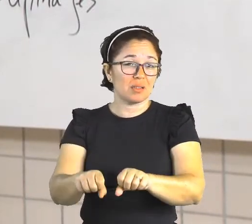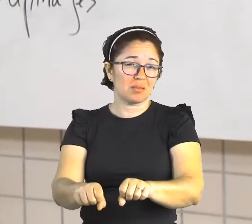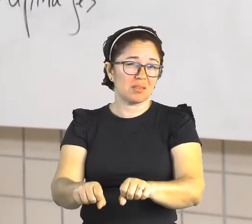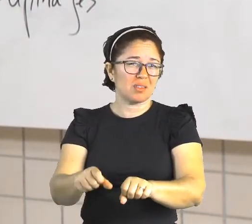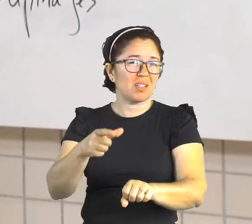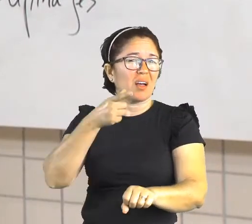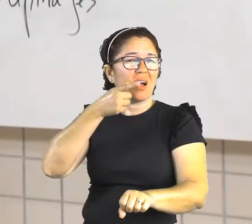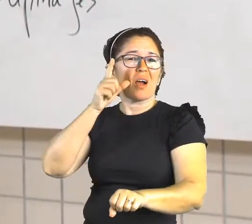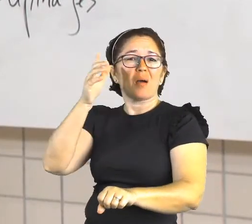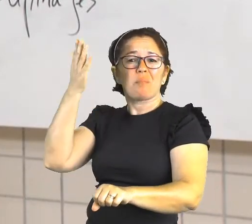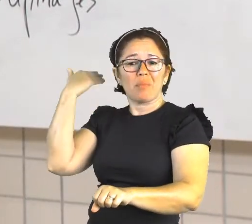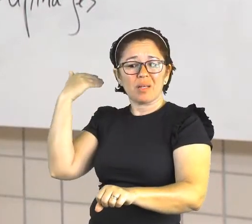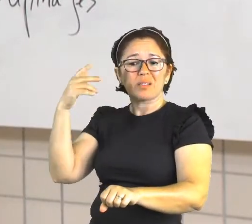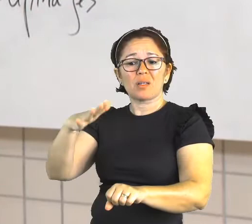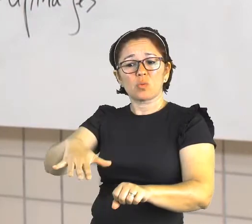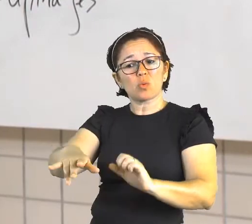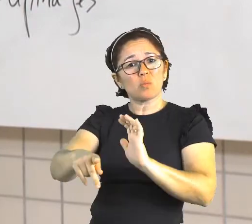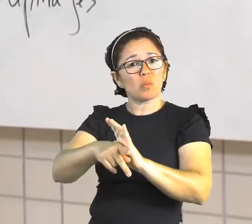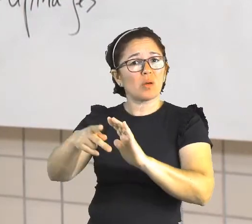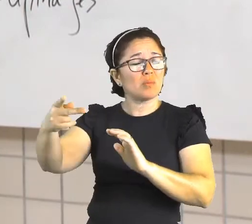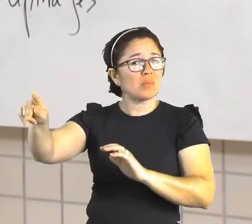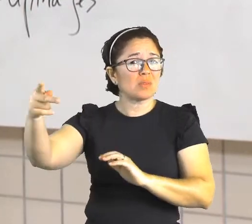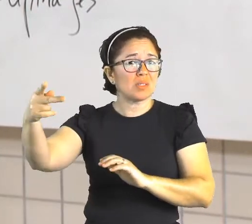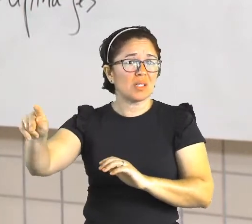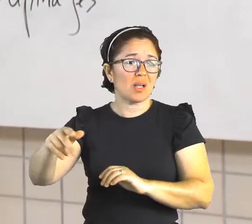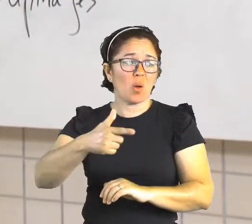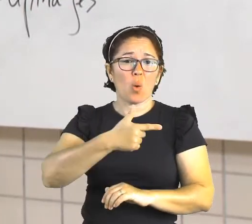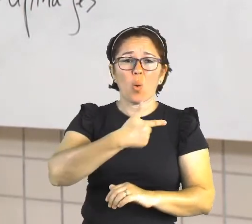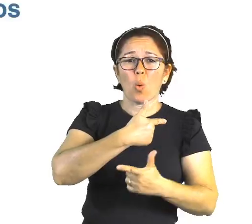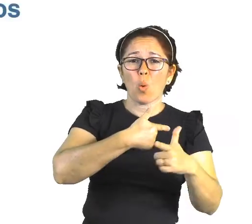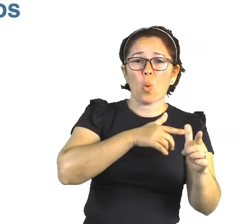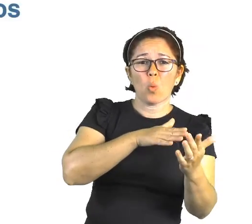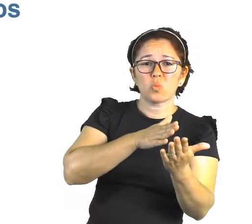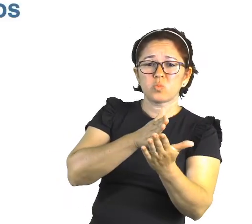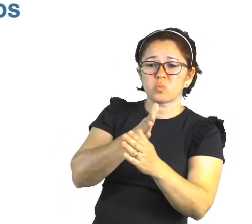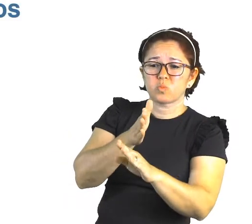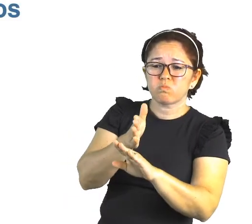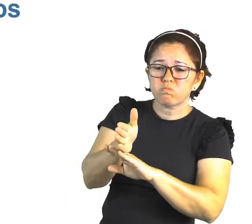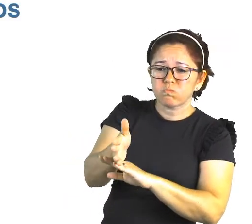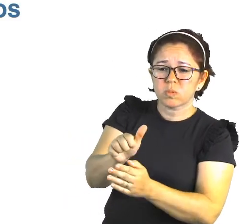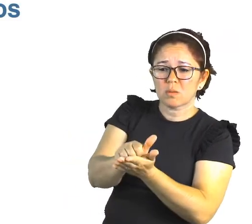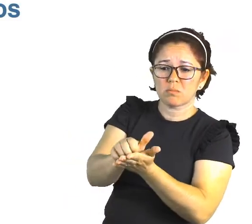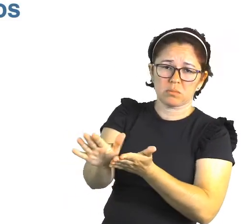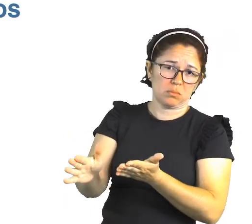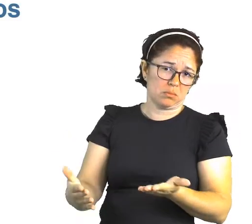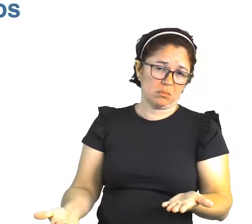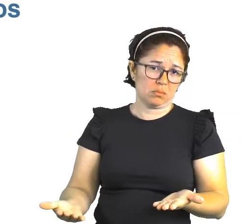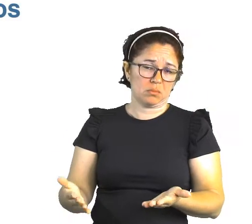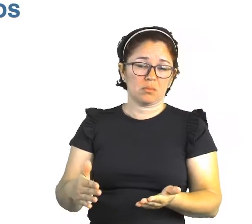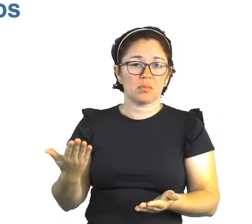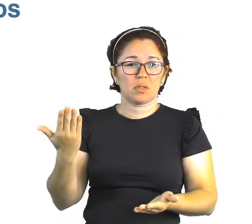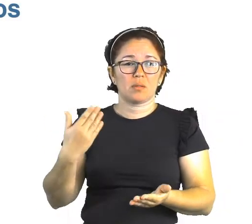que foram expulsos de suas terras. Então, a FUNAI, o governo federal, em 2006, assina um